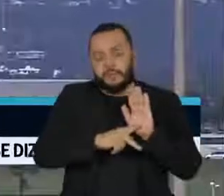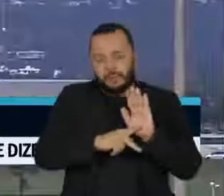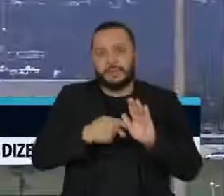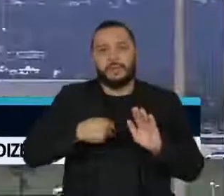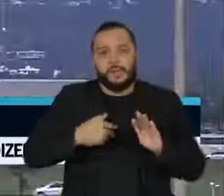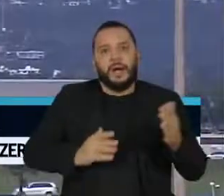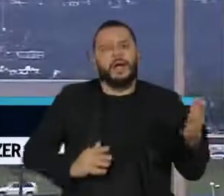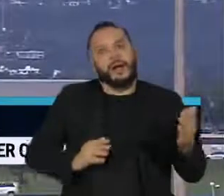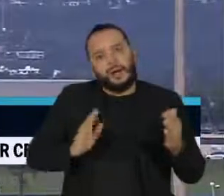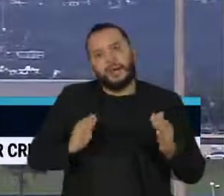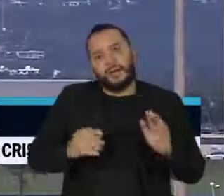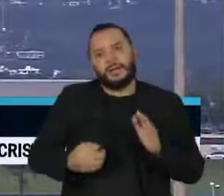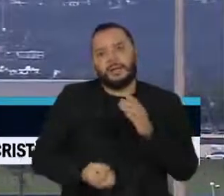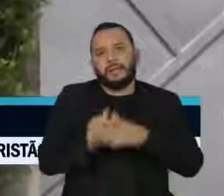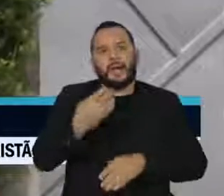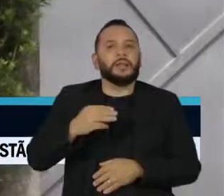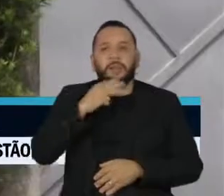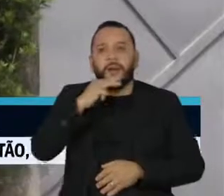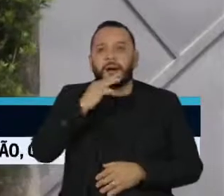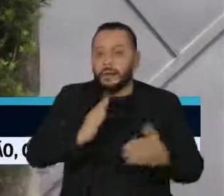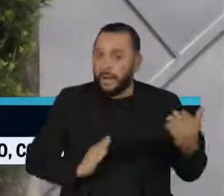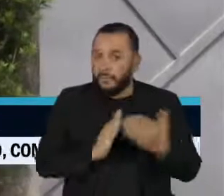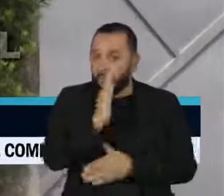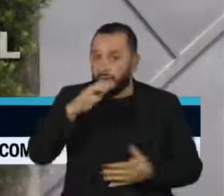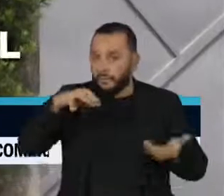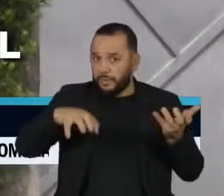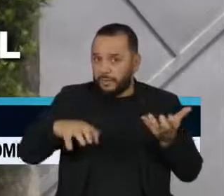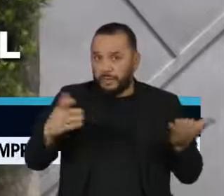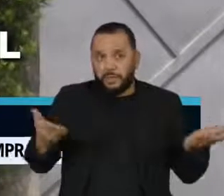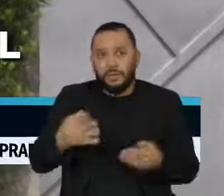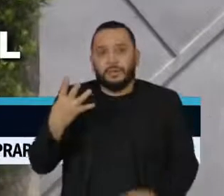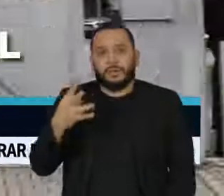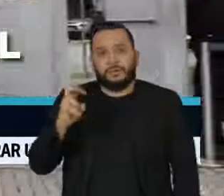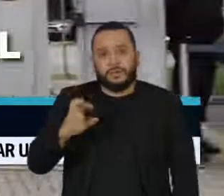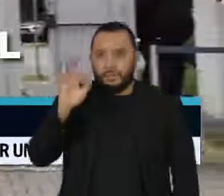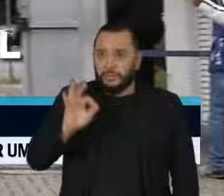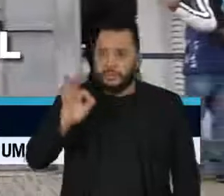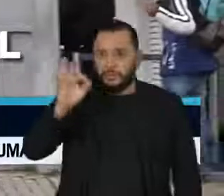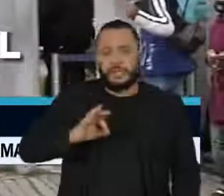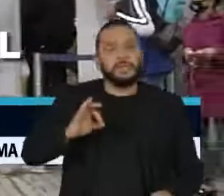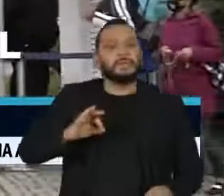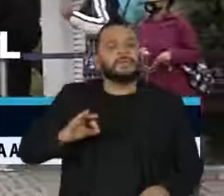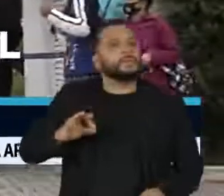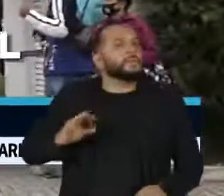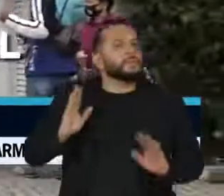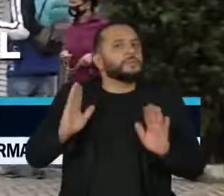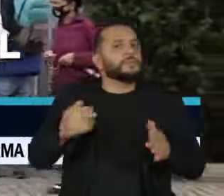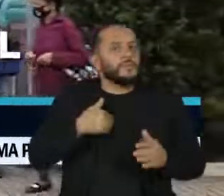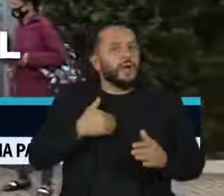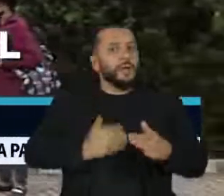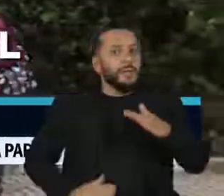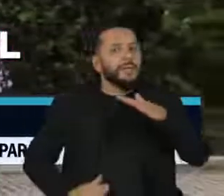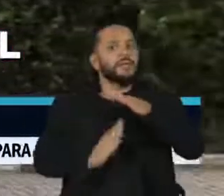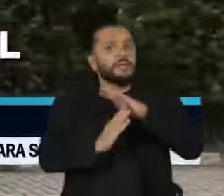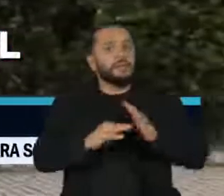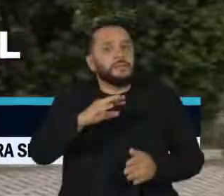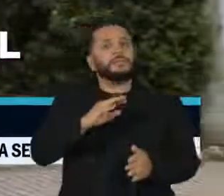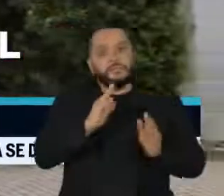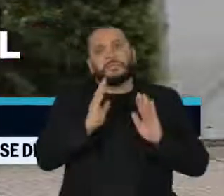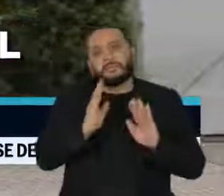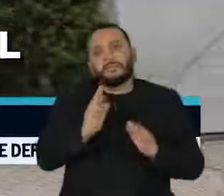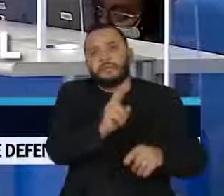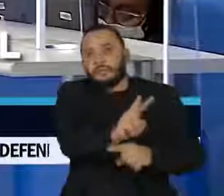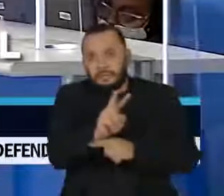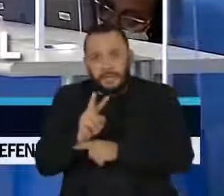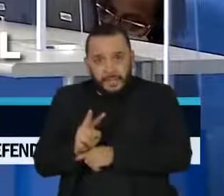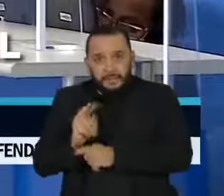e aprovada no mês passado pelo Congresso. Ela eleva para 45% da renda o limite de empréstimo consignado para quem recebe benefício de